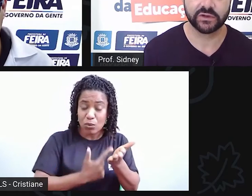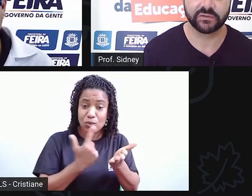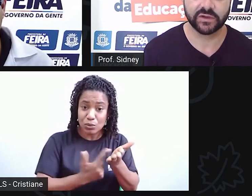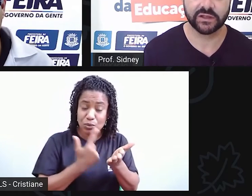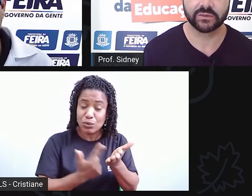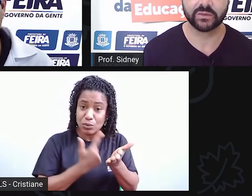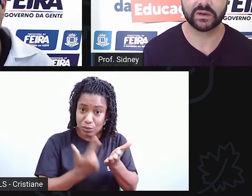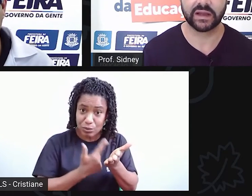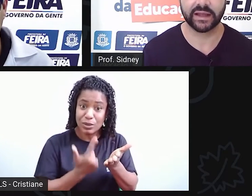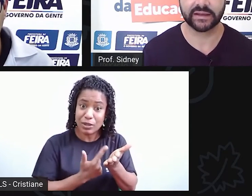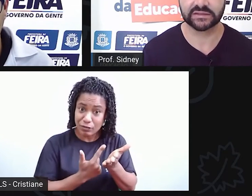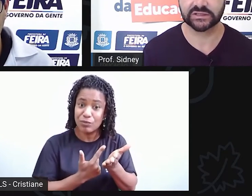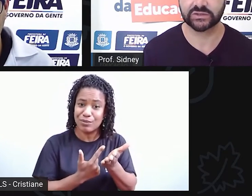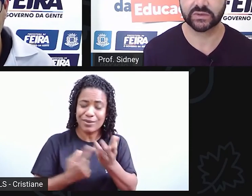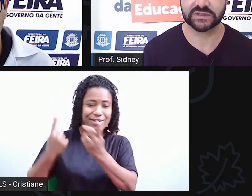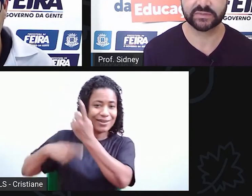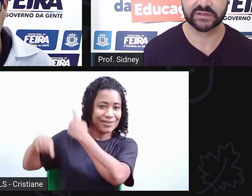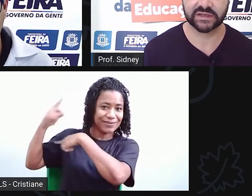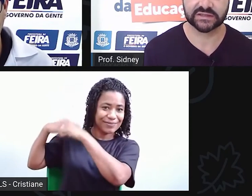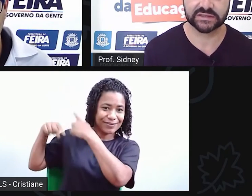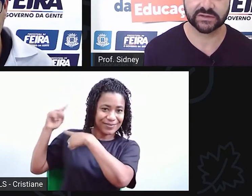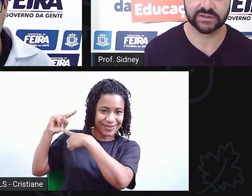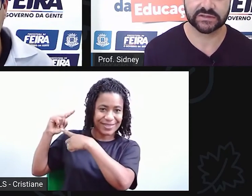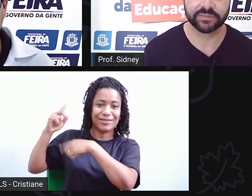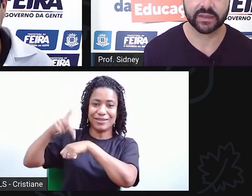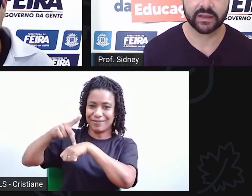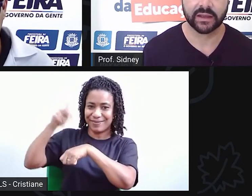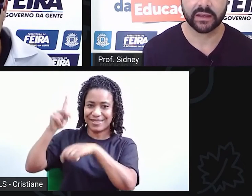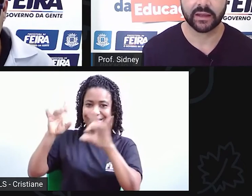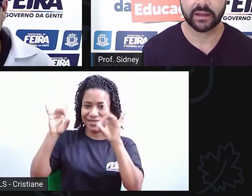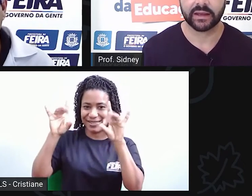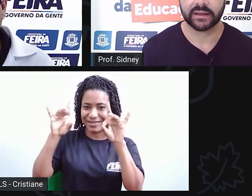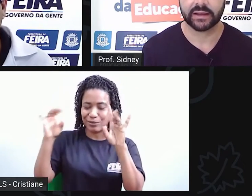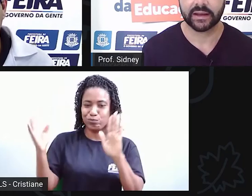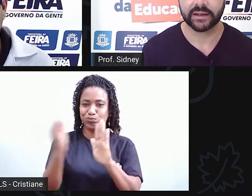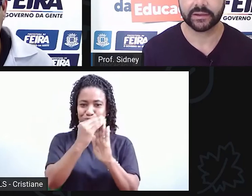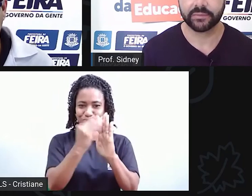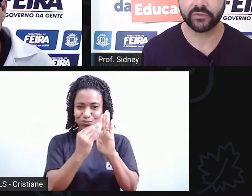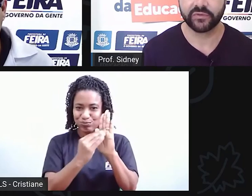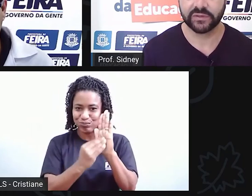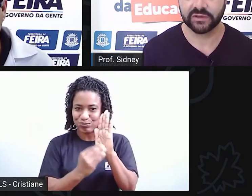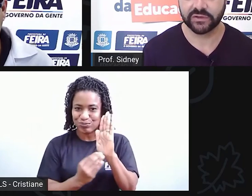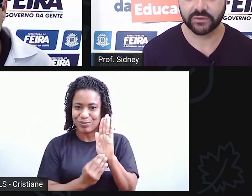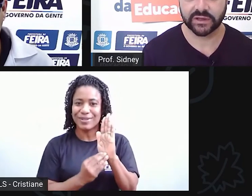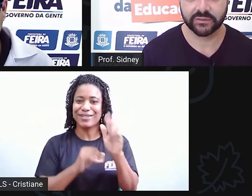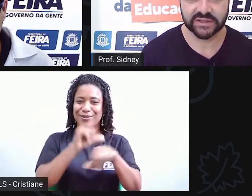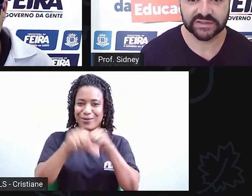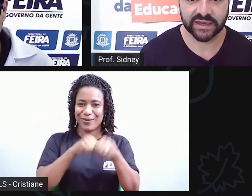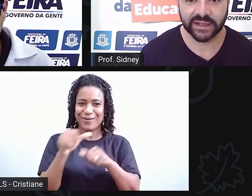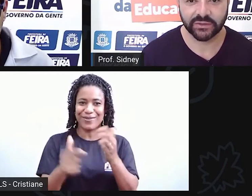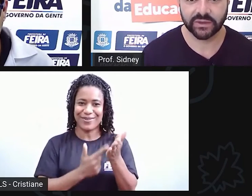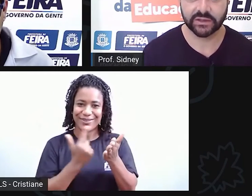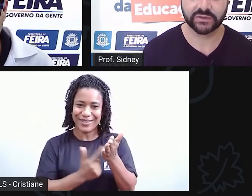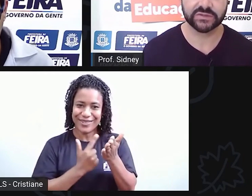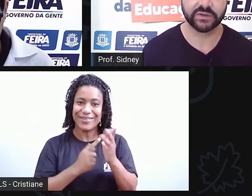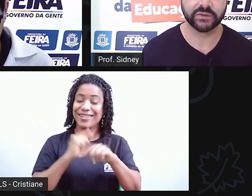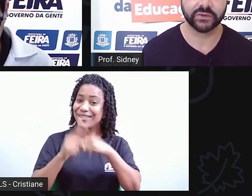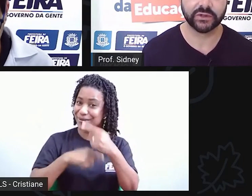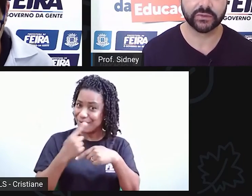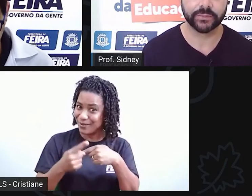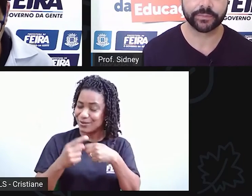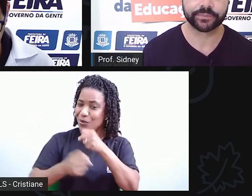que foi feito lá nessas duas especializações. E, por fim, me aventurei no mestrado em